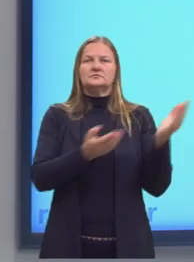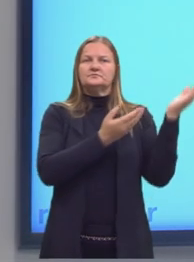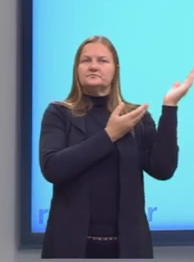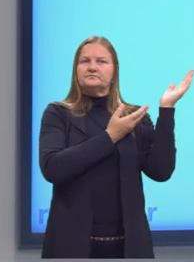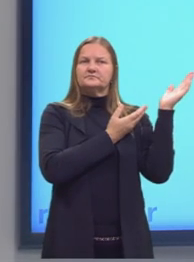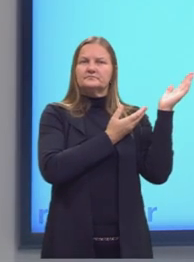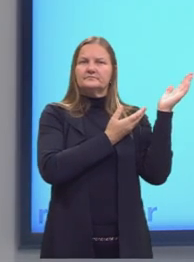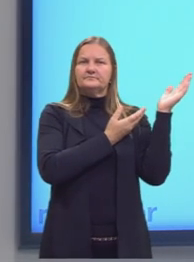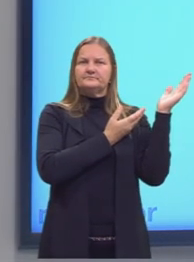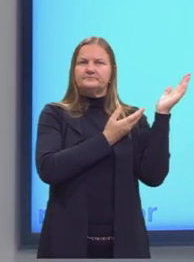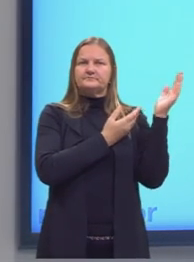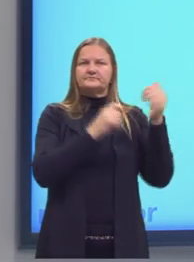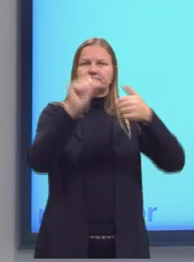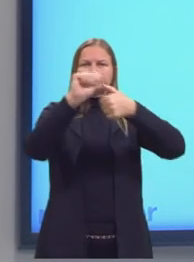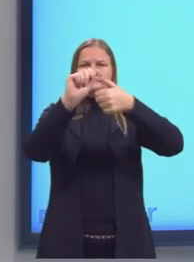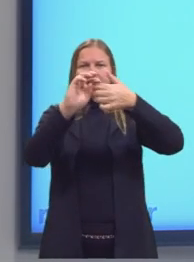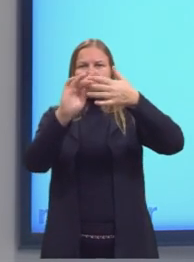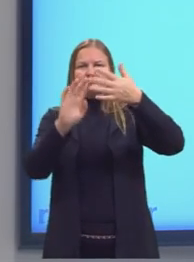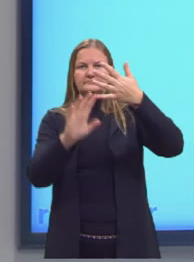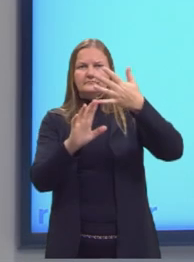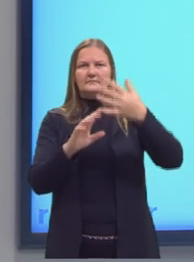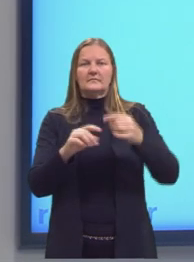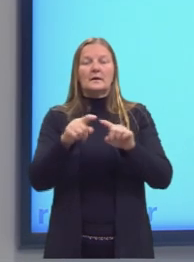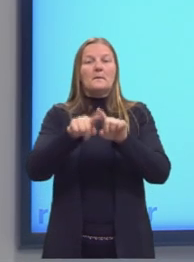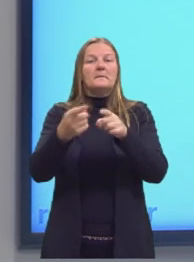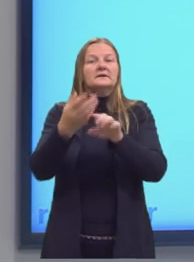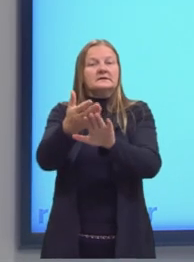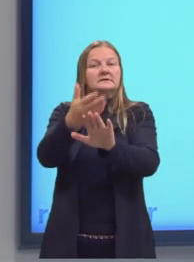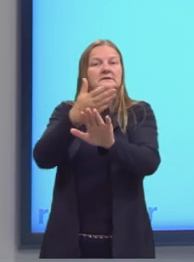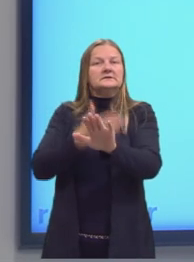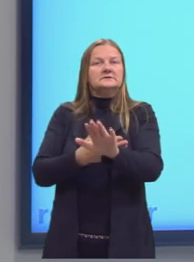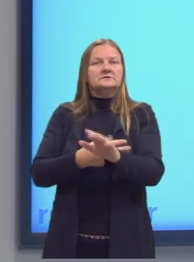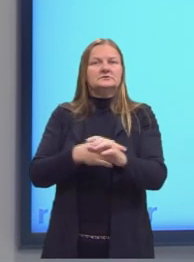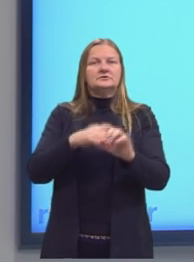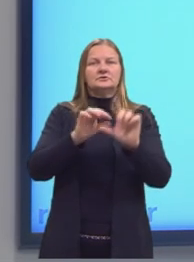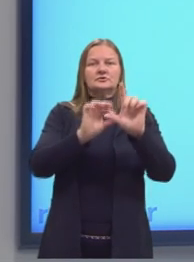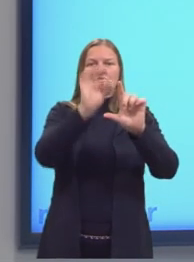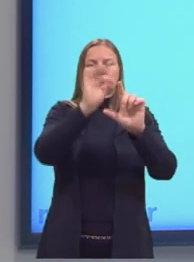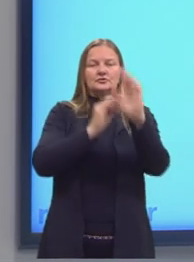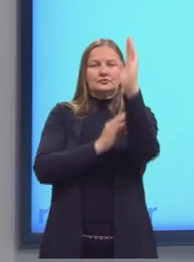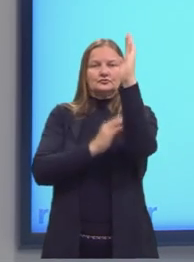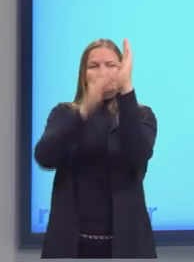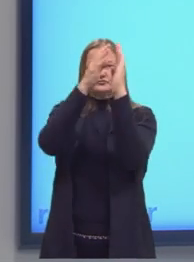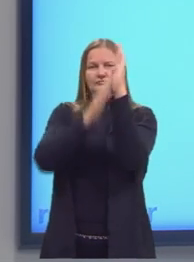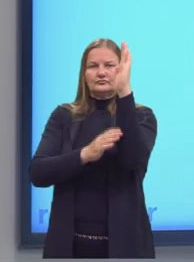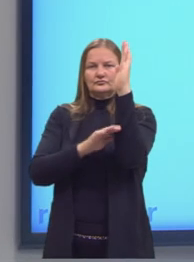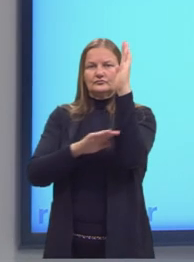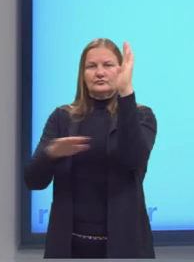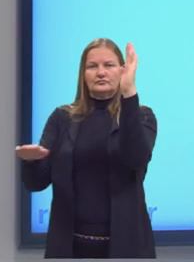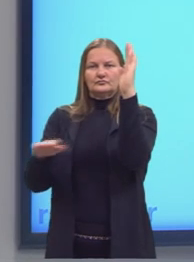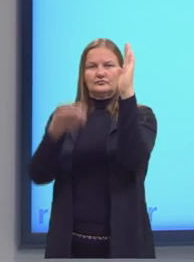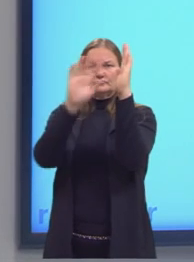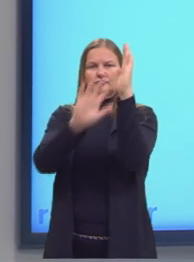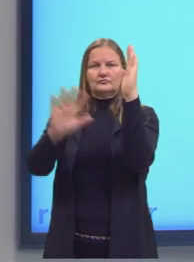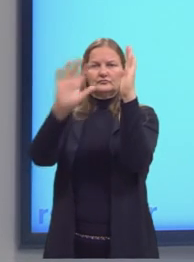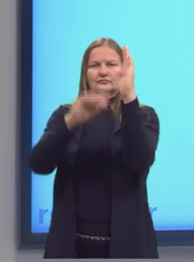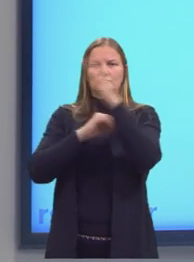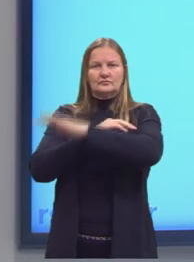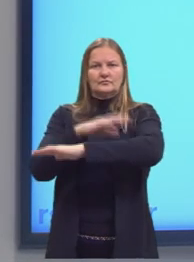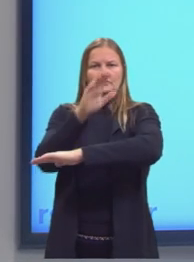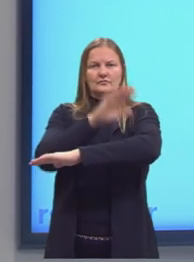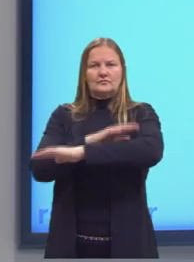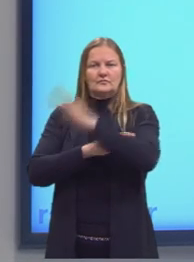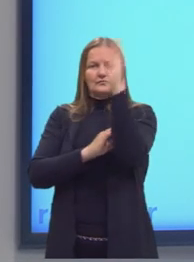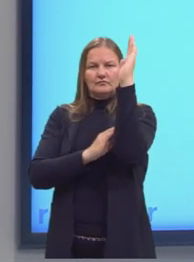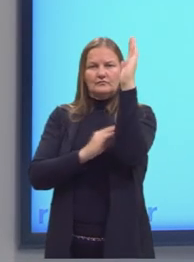nós temos as alternativas, né? Mas, antes disso, nós temos esse plano cartesiano, esse gráfico aqui, que representa o